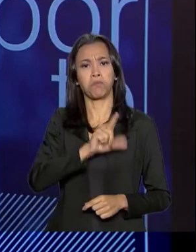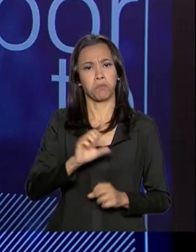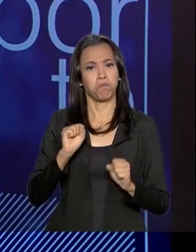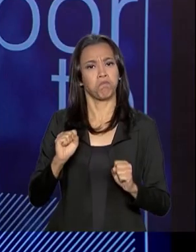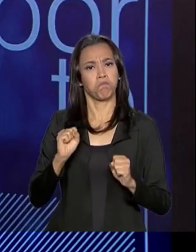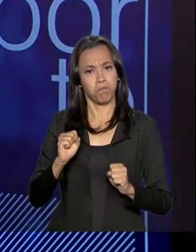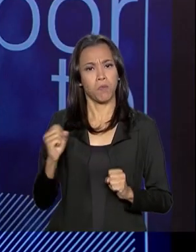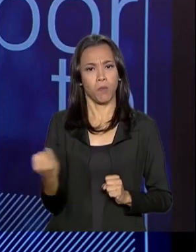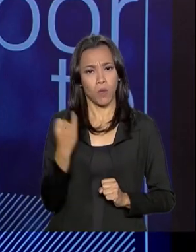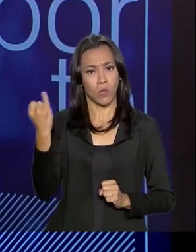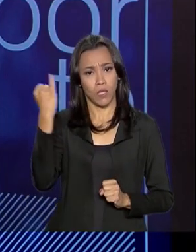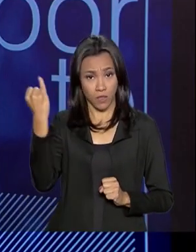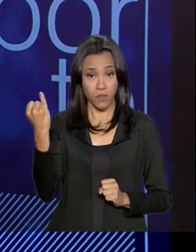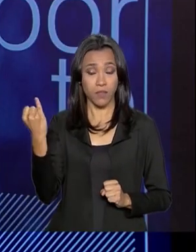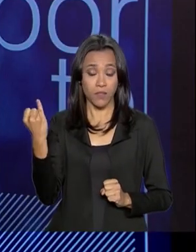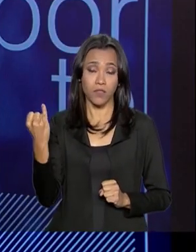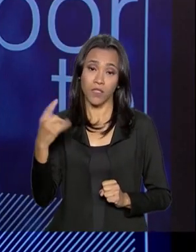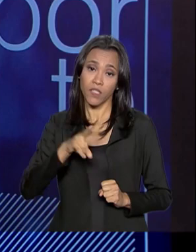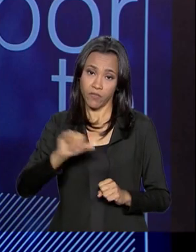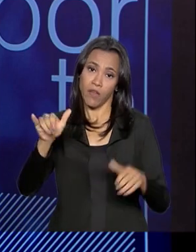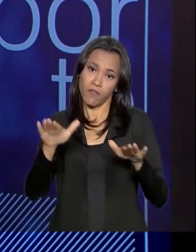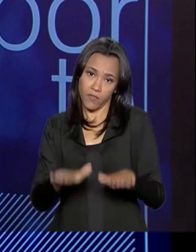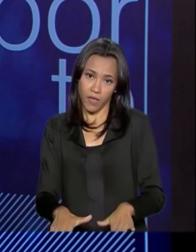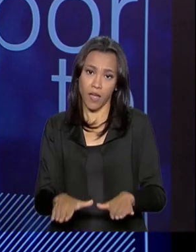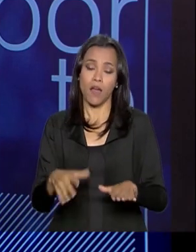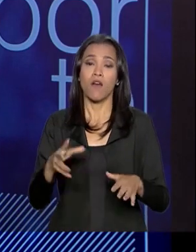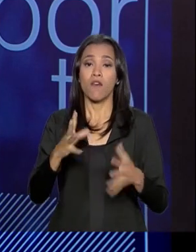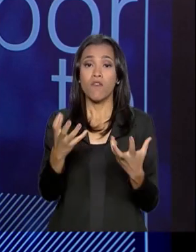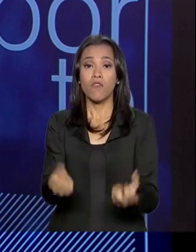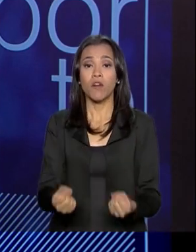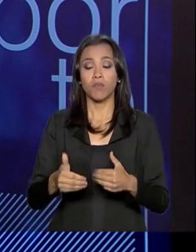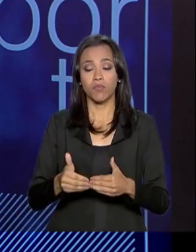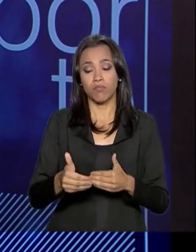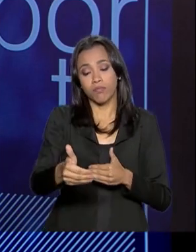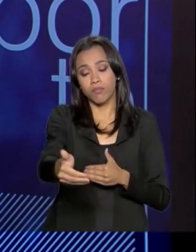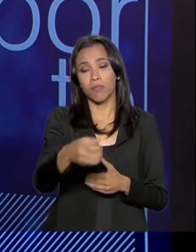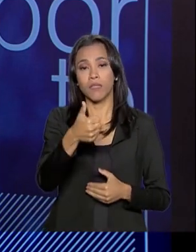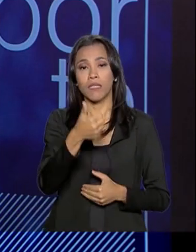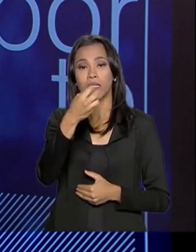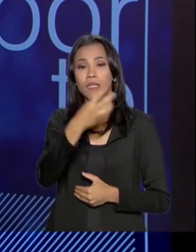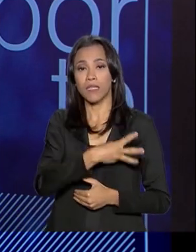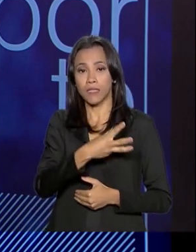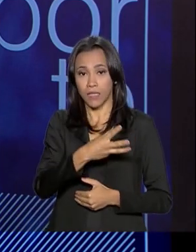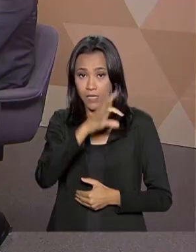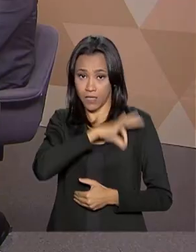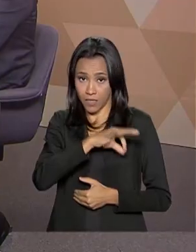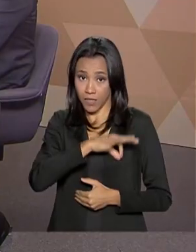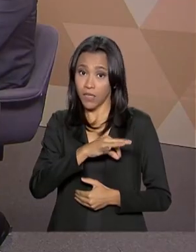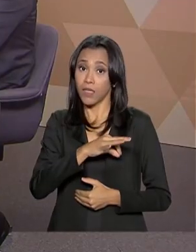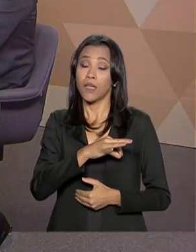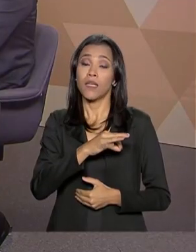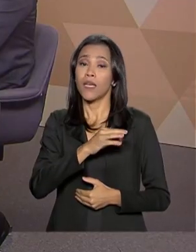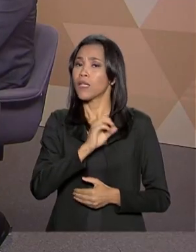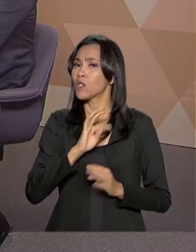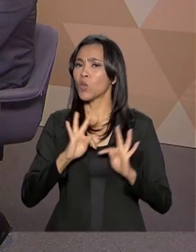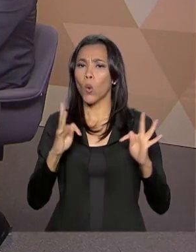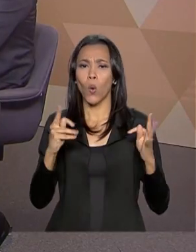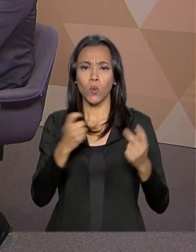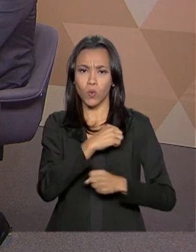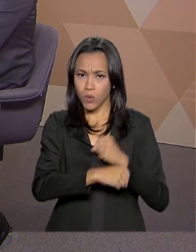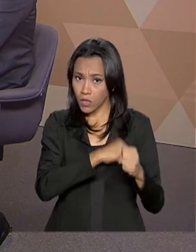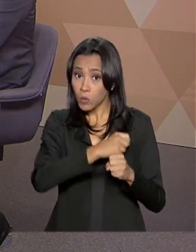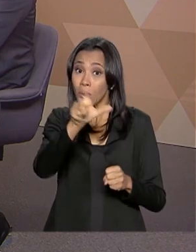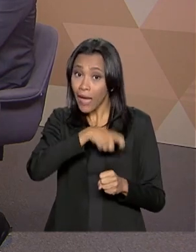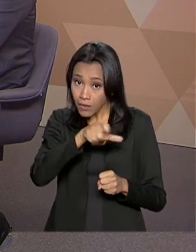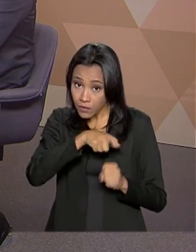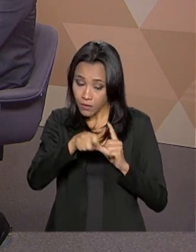e veio para ficar. Nós vamos ter agora a décima terceira parcela todos os anos. Que vai ser pago sempre junto com o benefício de